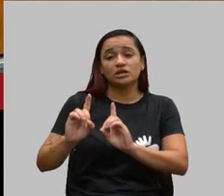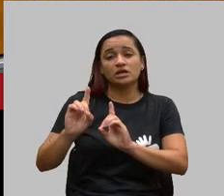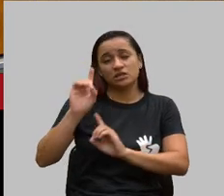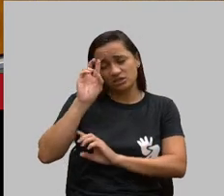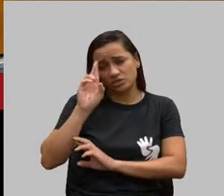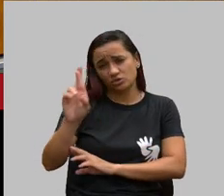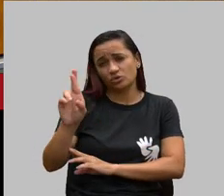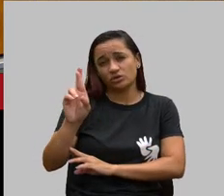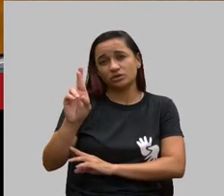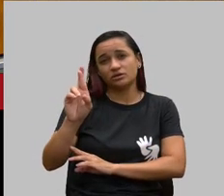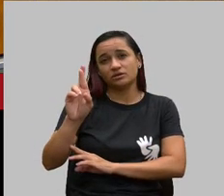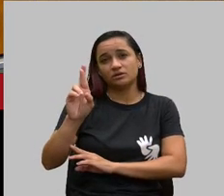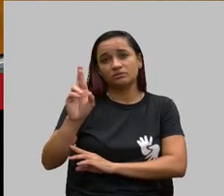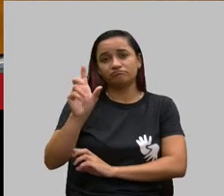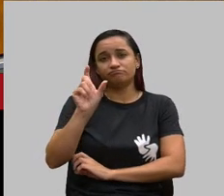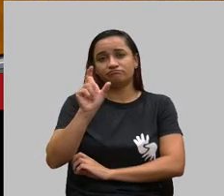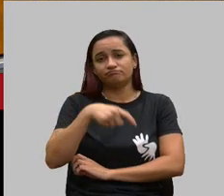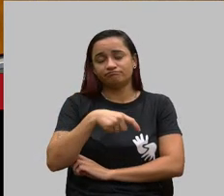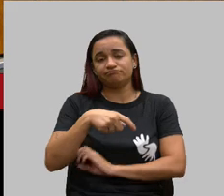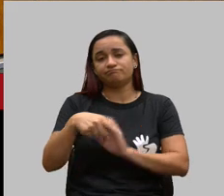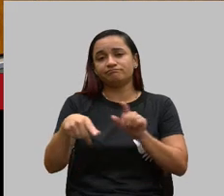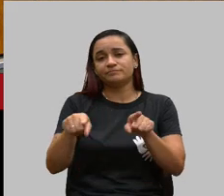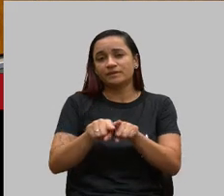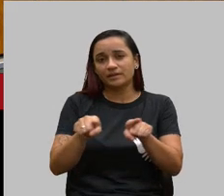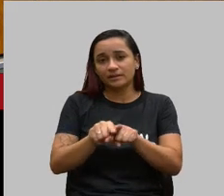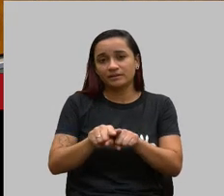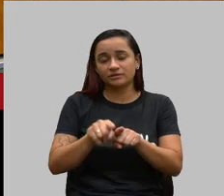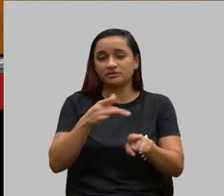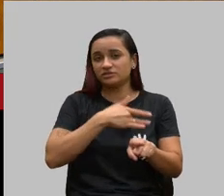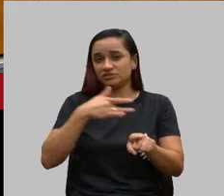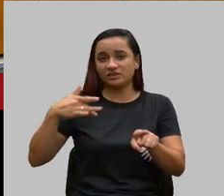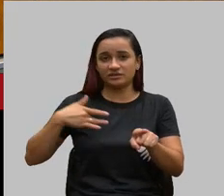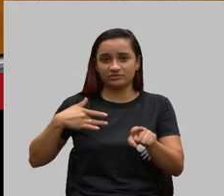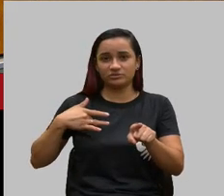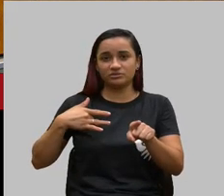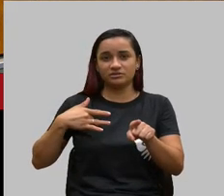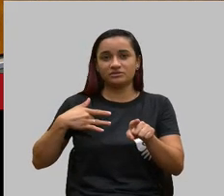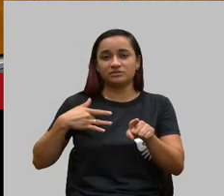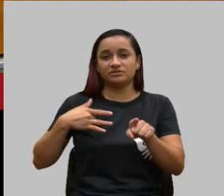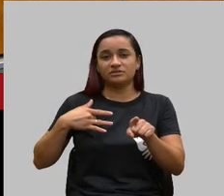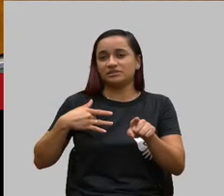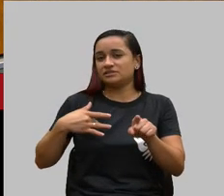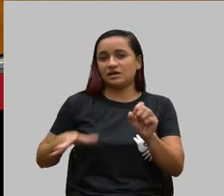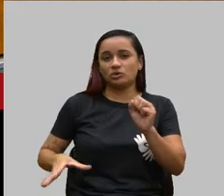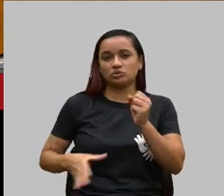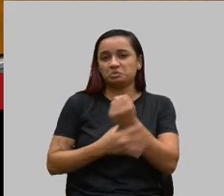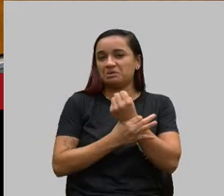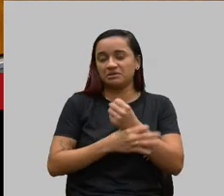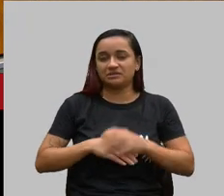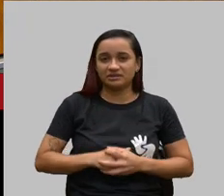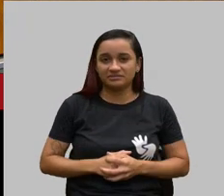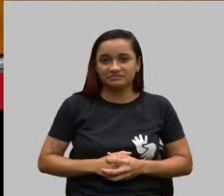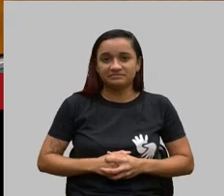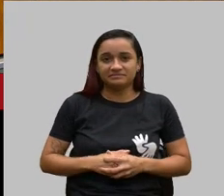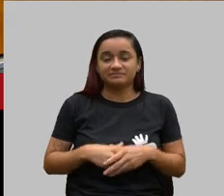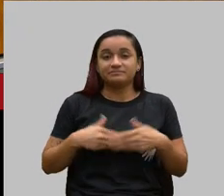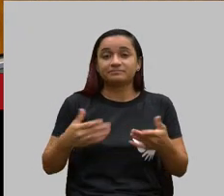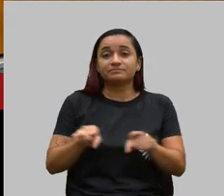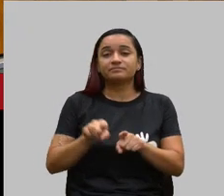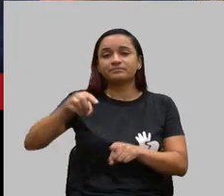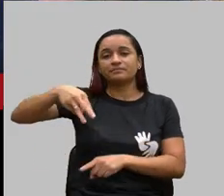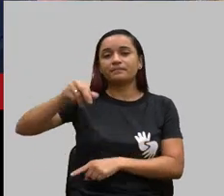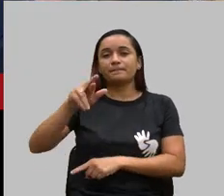Produtos da Agência Nacional de Saúde Suplementar. Marcos Brás, diretora de junto da